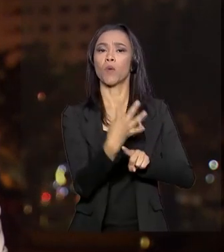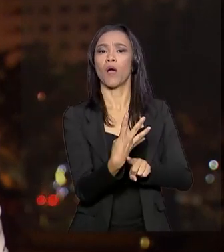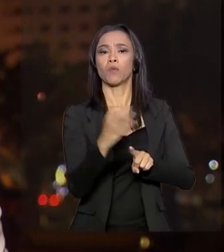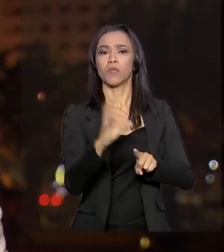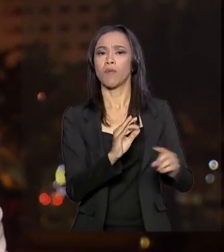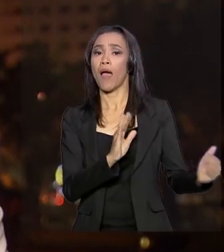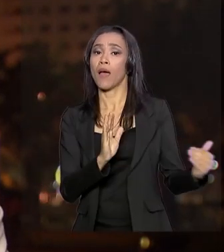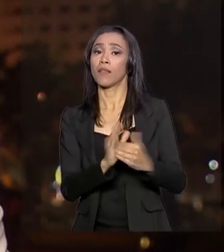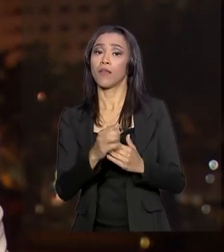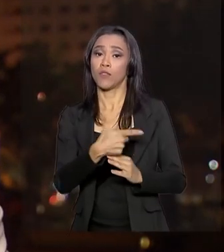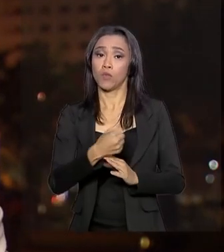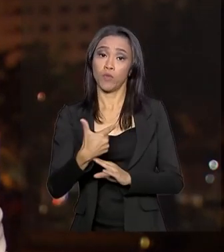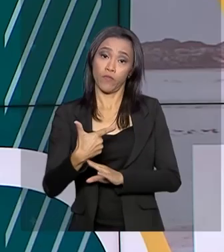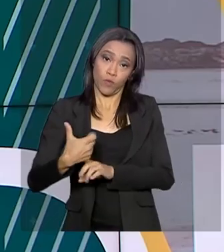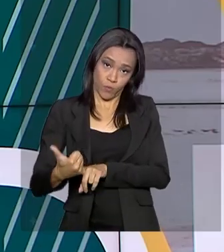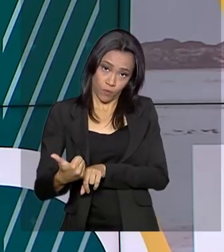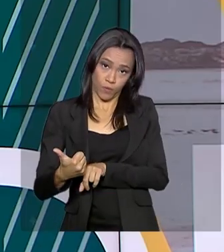2021.